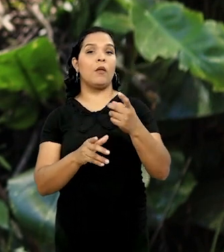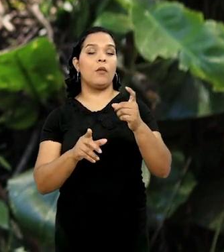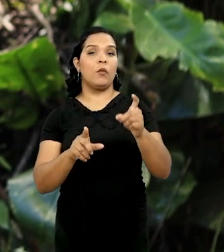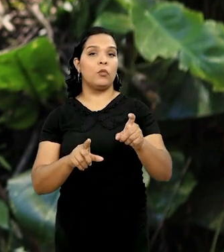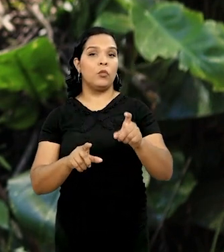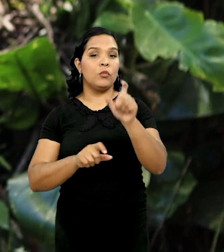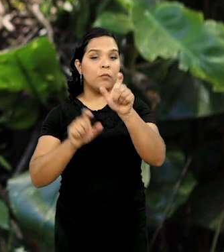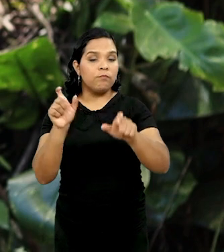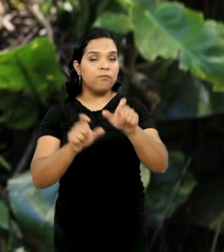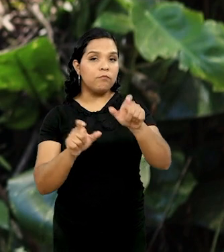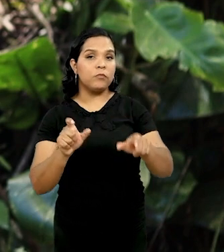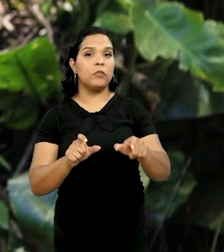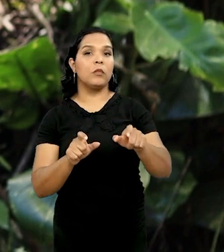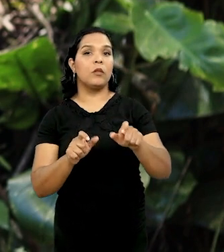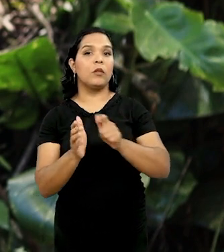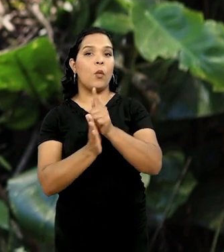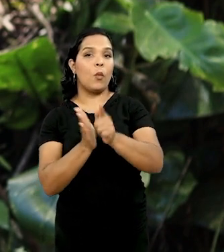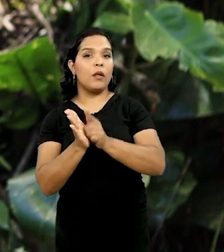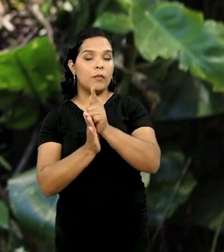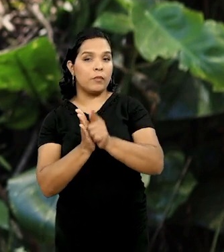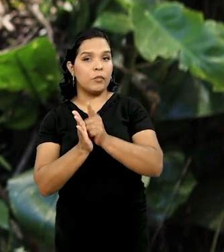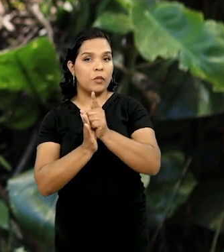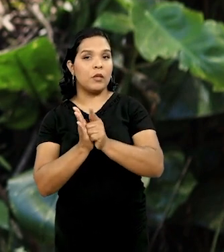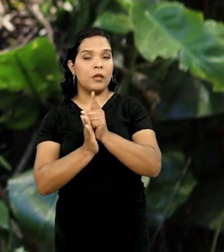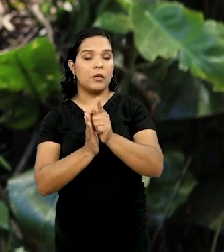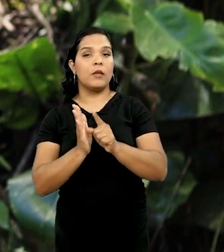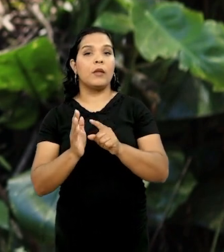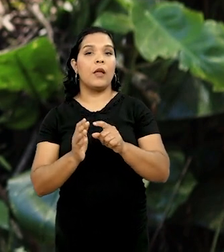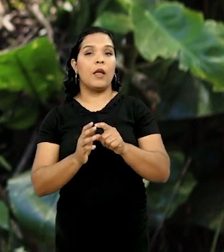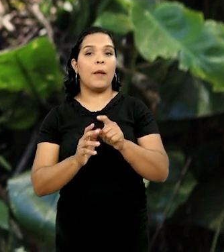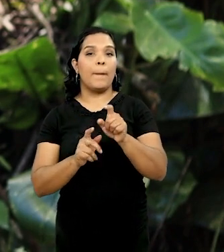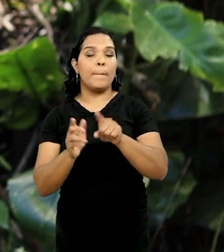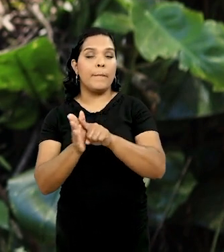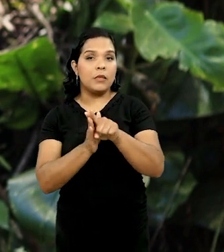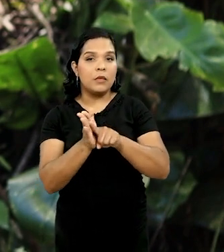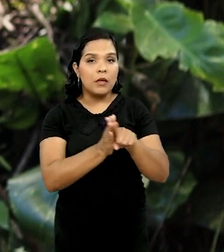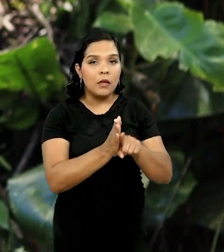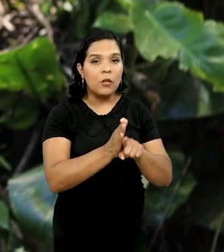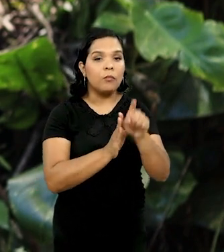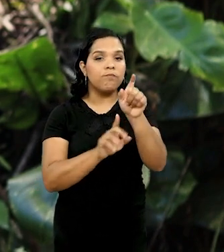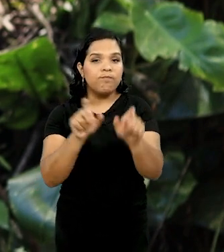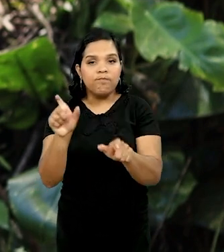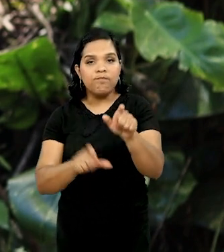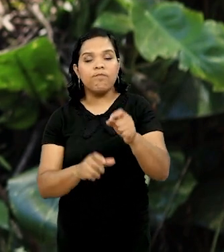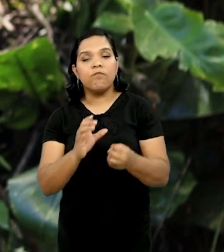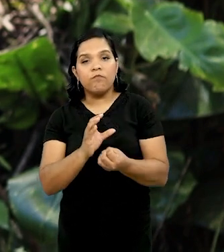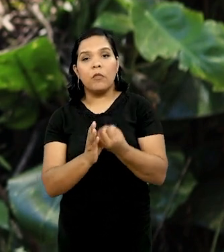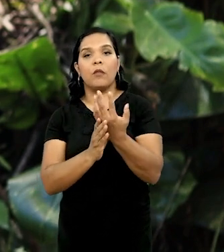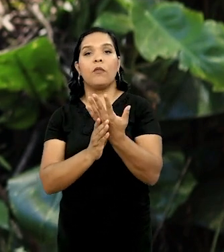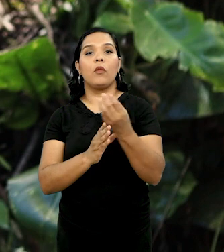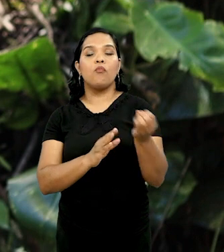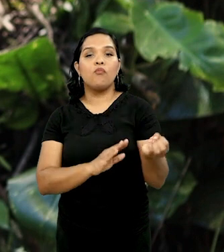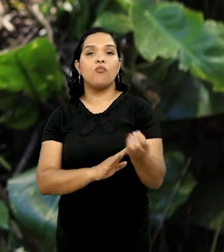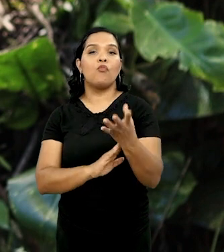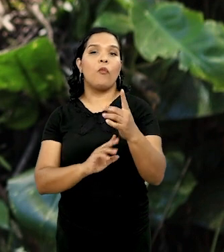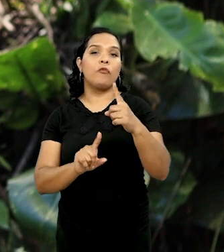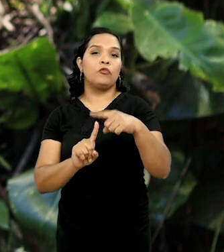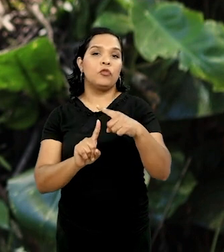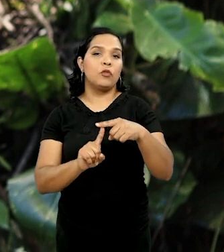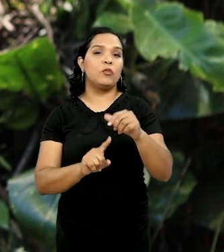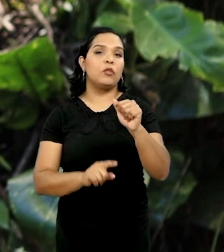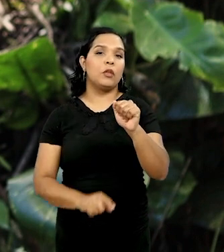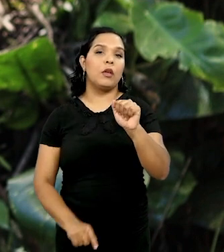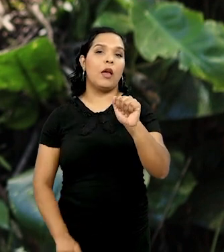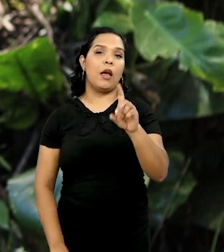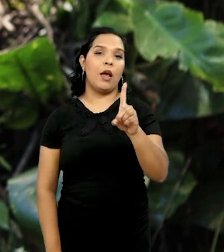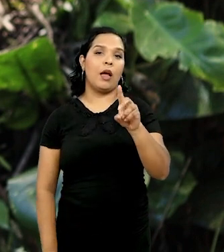agricultores da cidade de Guanambi, no sertão produtivo da Bahia, que pesquisadores do Instituto Federal Baiano desenvolveram um novo tipo de